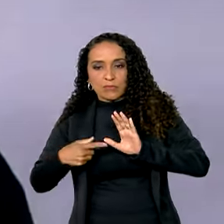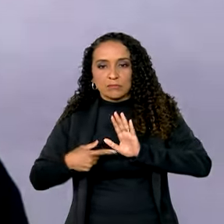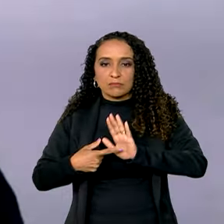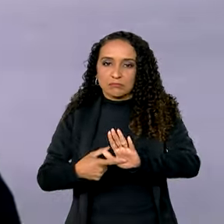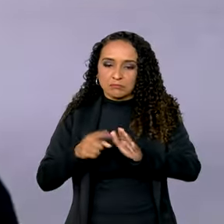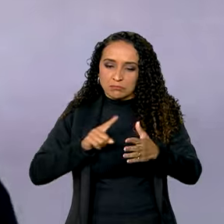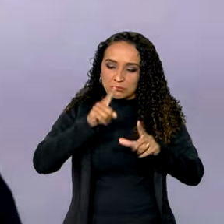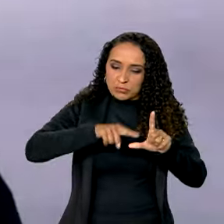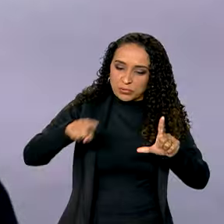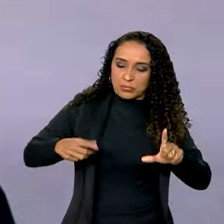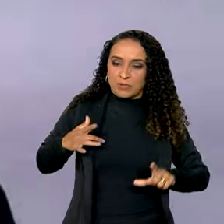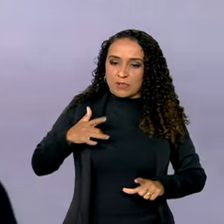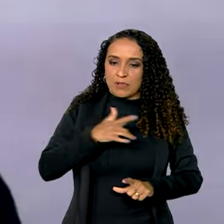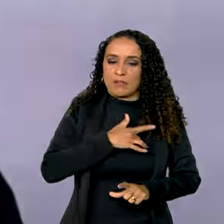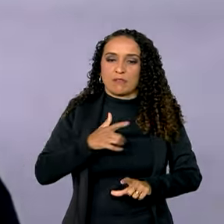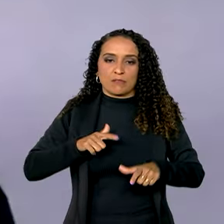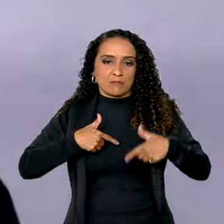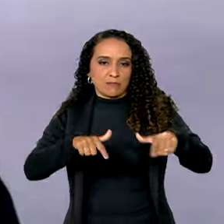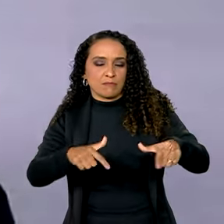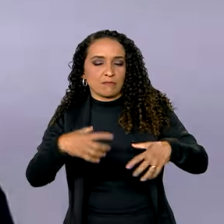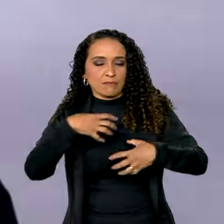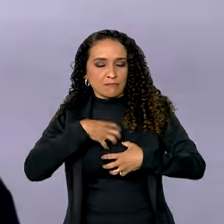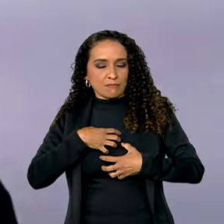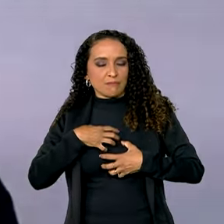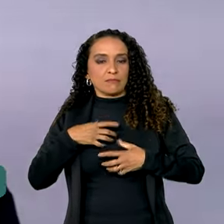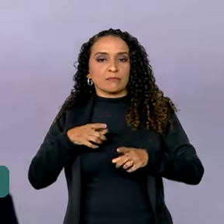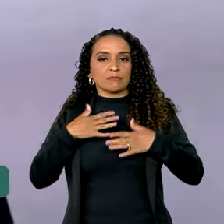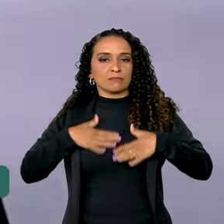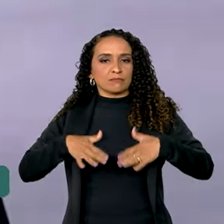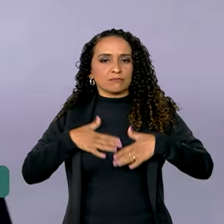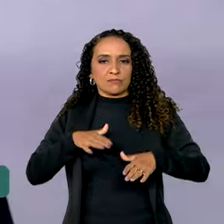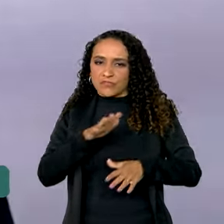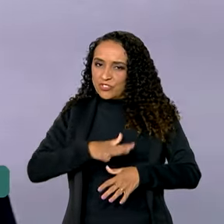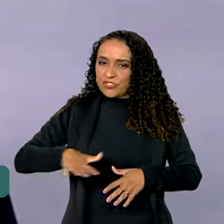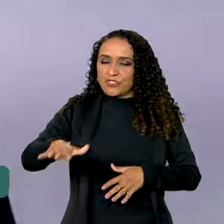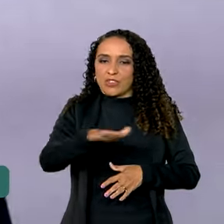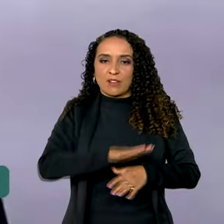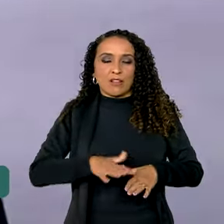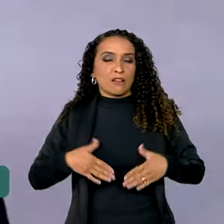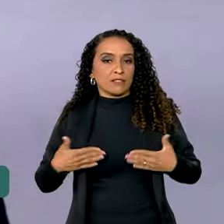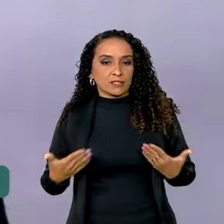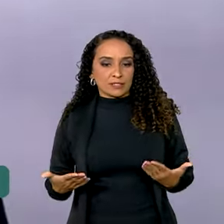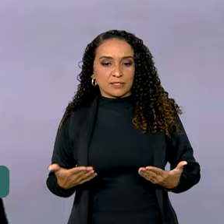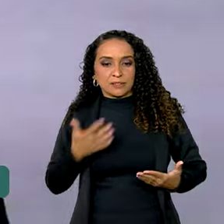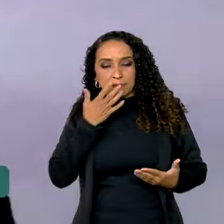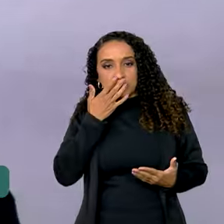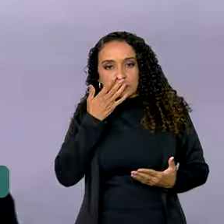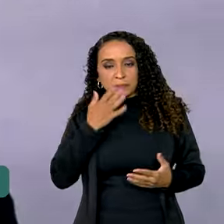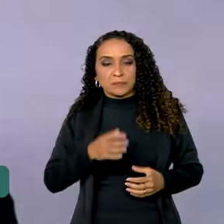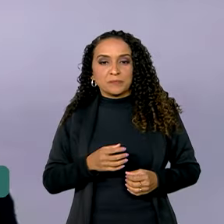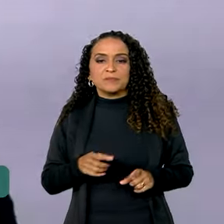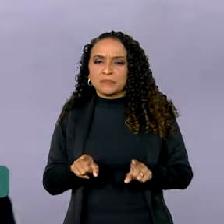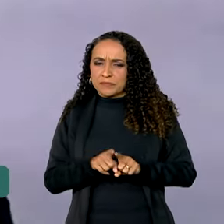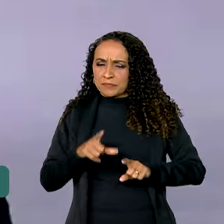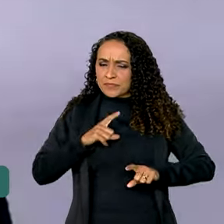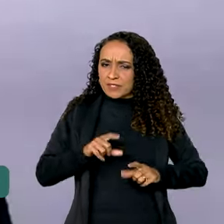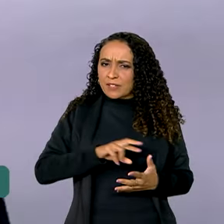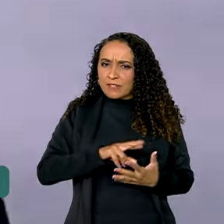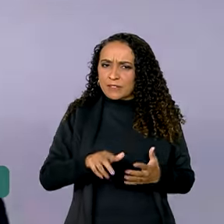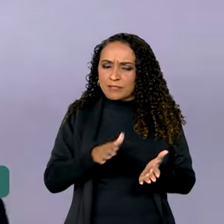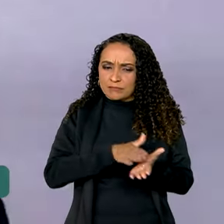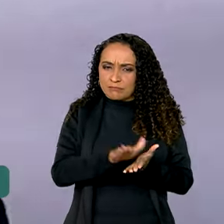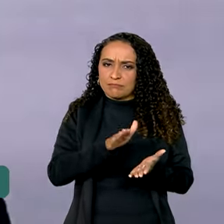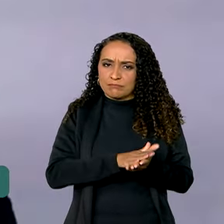de educação, mercado de trabalho, bem-estar de uma forma geral. Então, inclusive, temos diversas